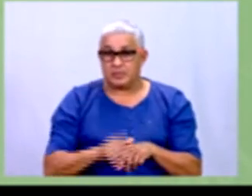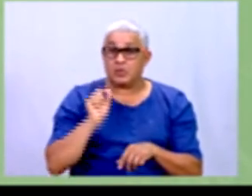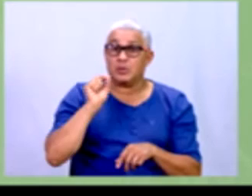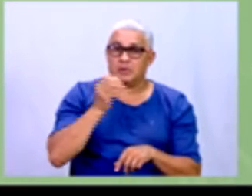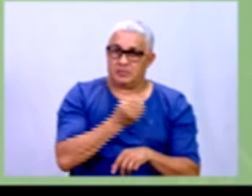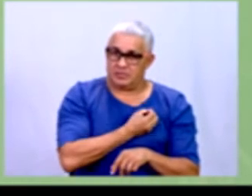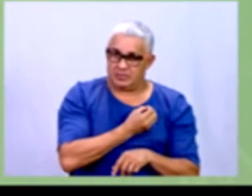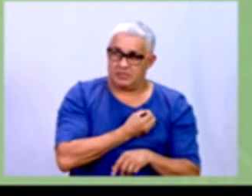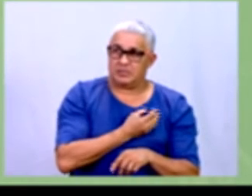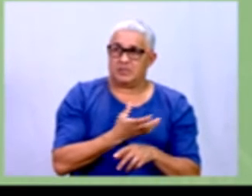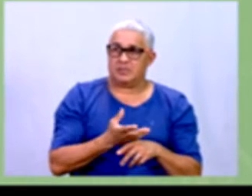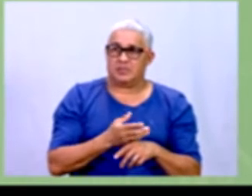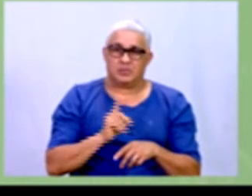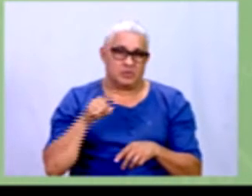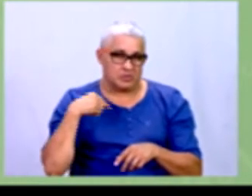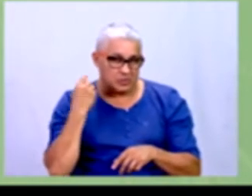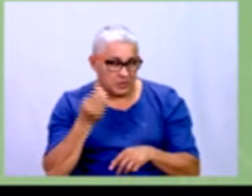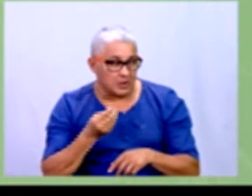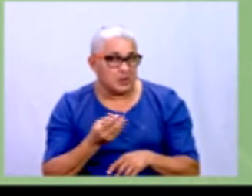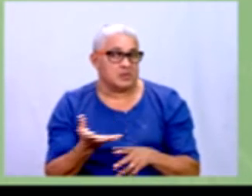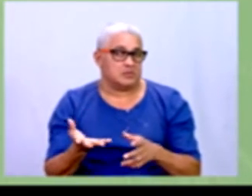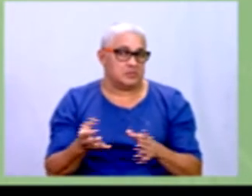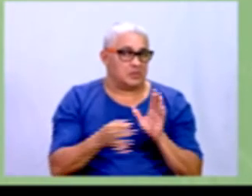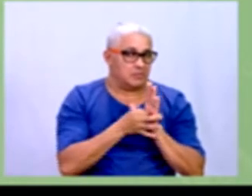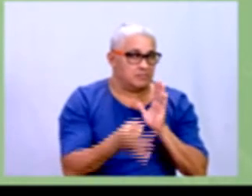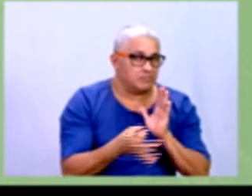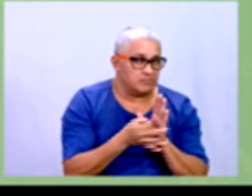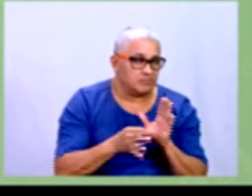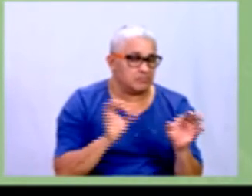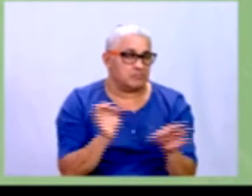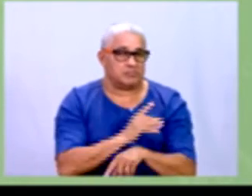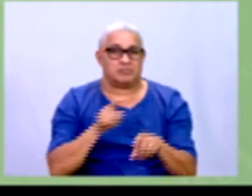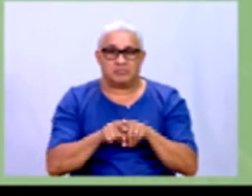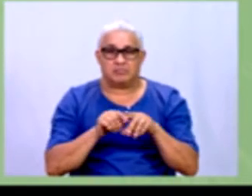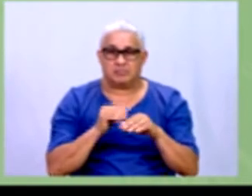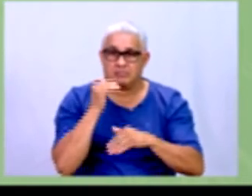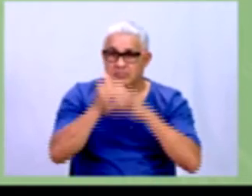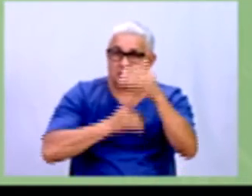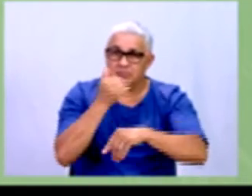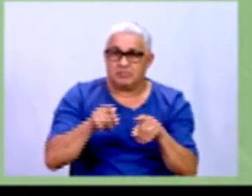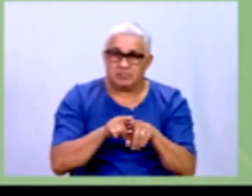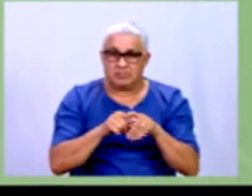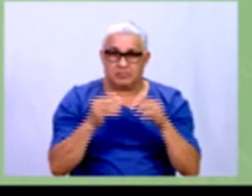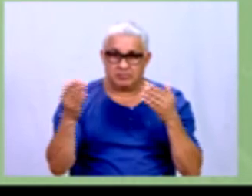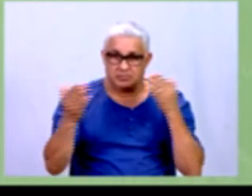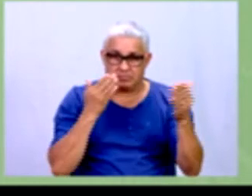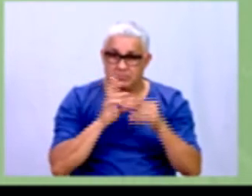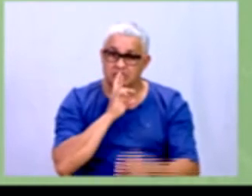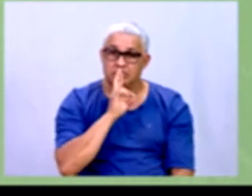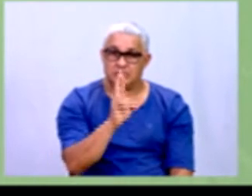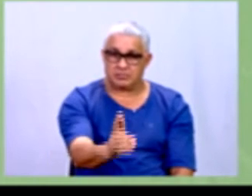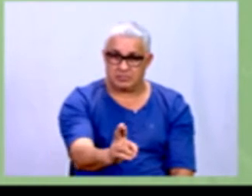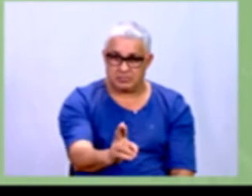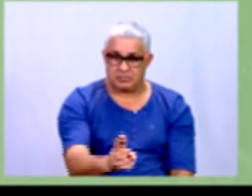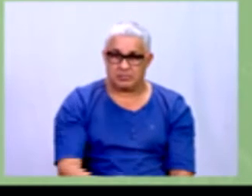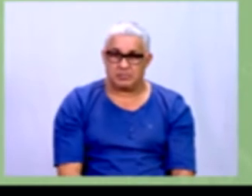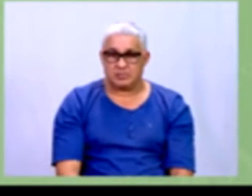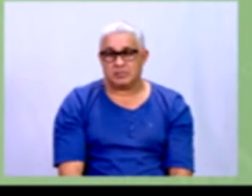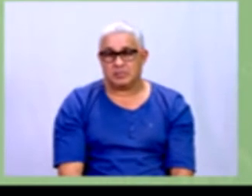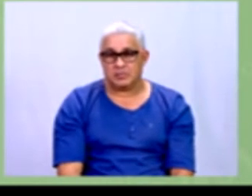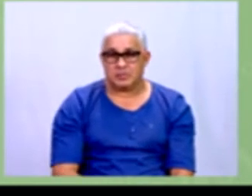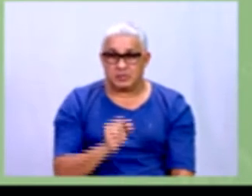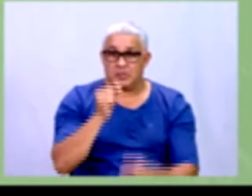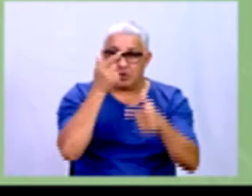interpretações, as nossas conclusões, o processamento e a análise na resposta para um determinado